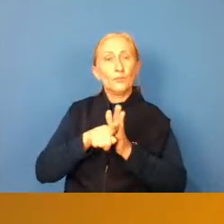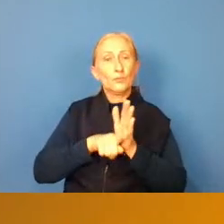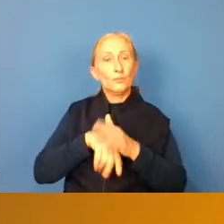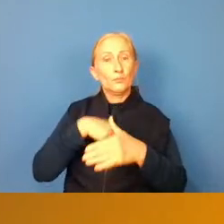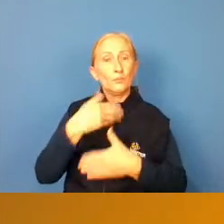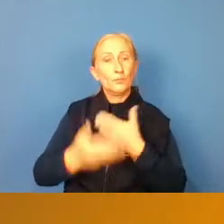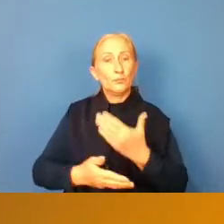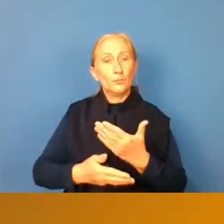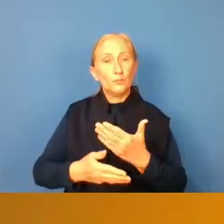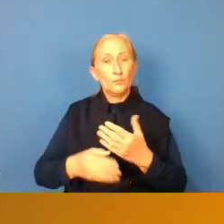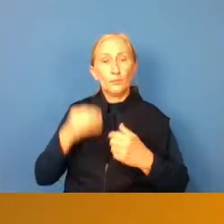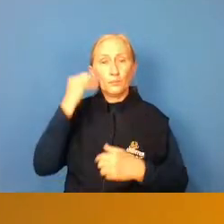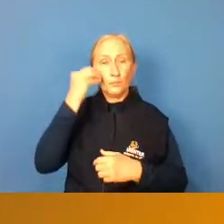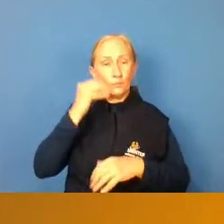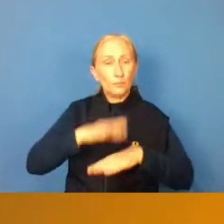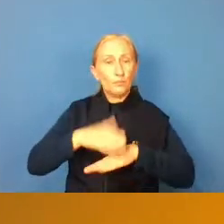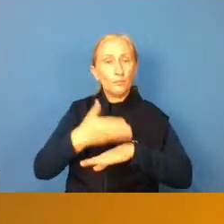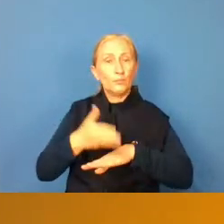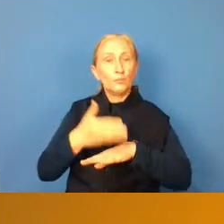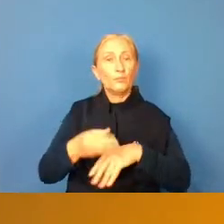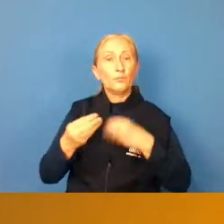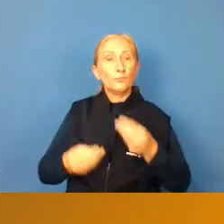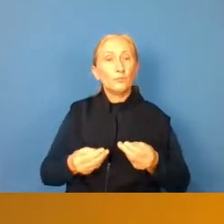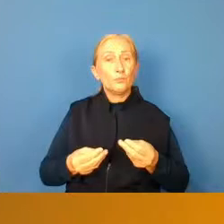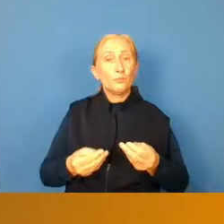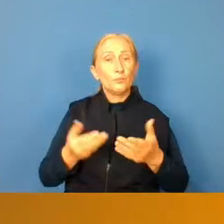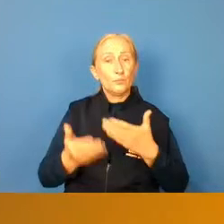assim de caráter empírico prático que poderiam ser